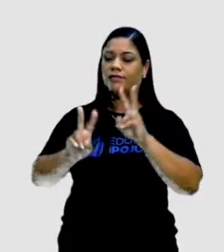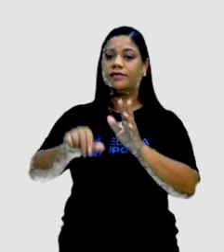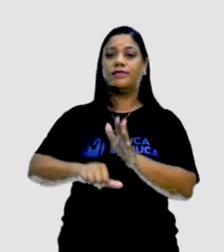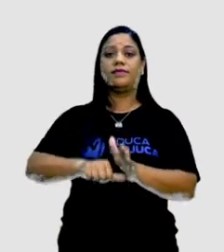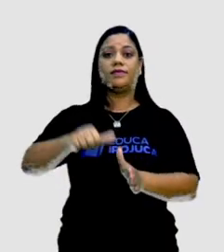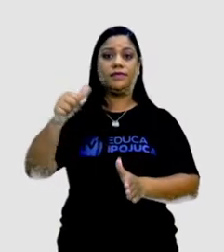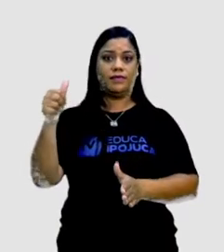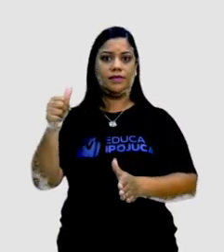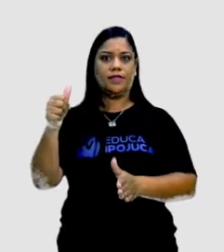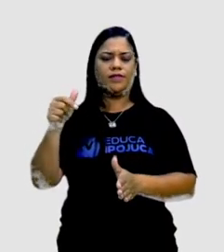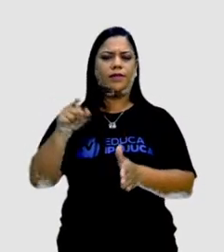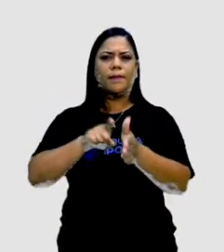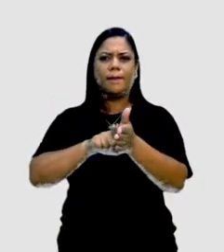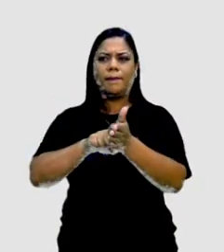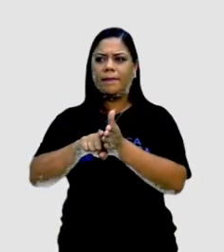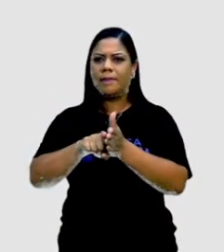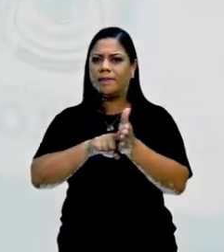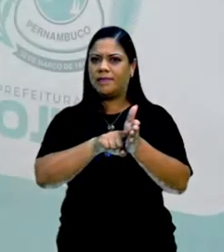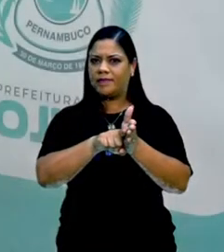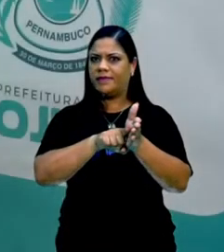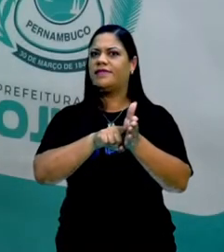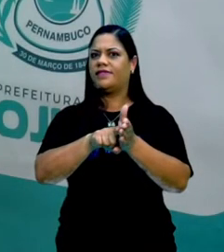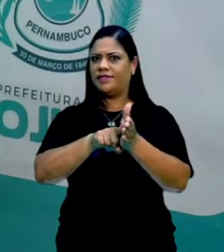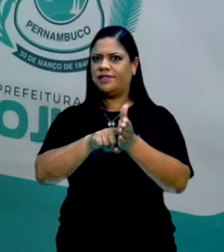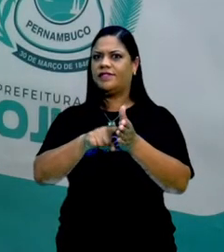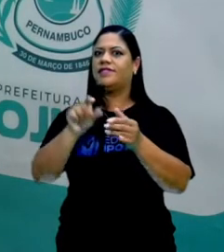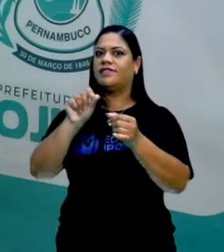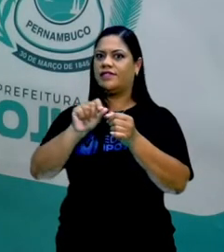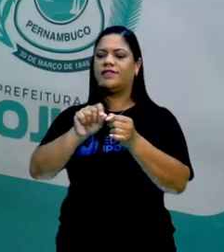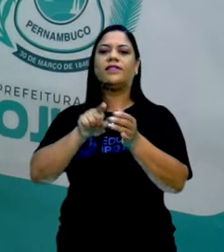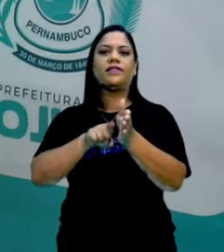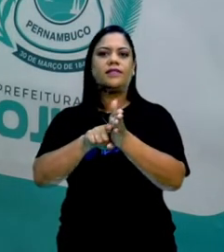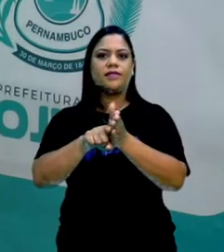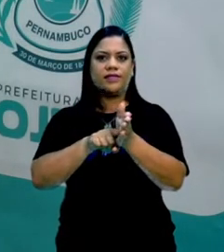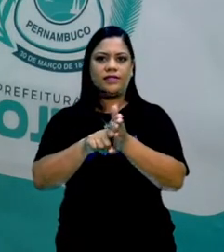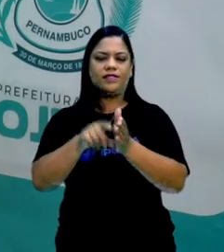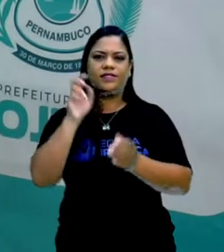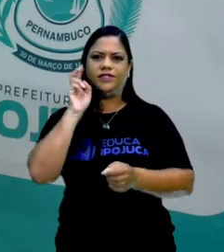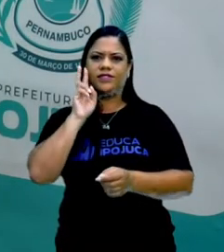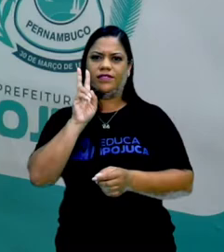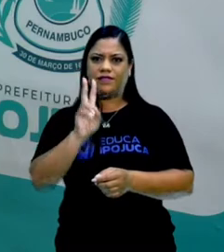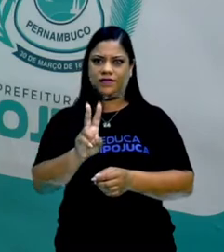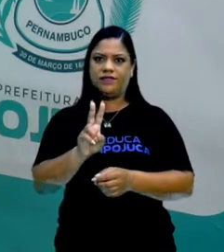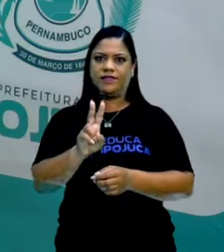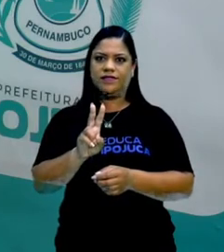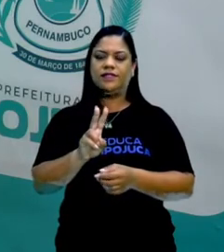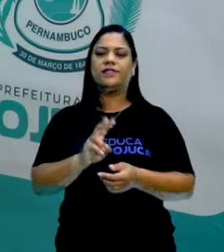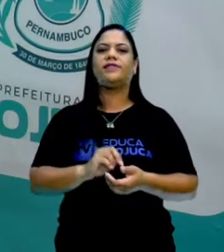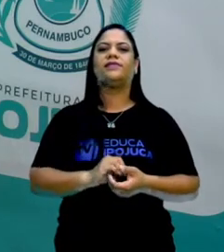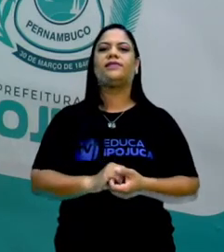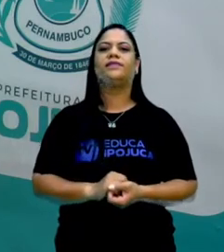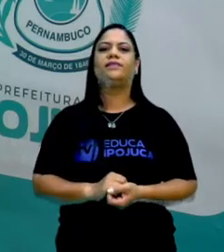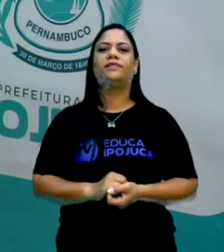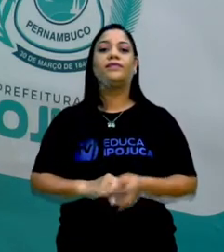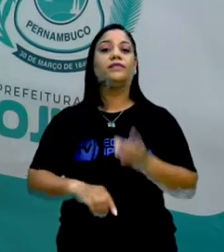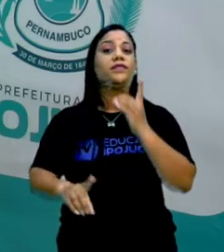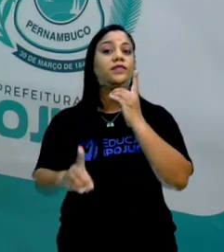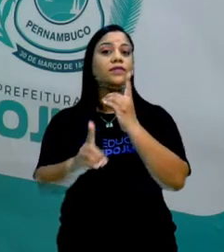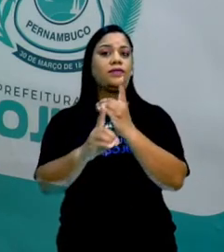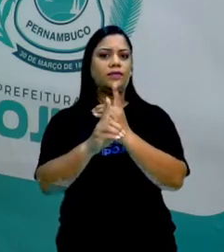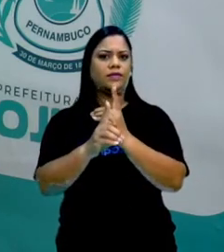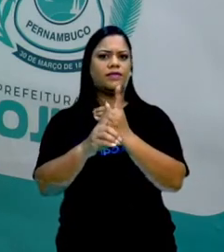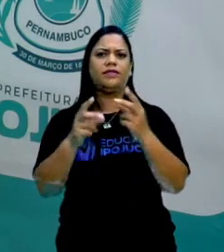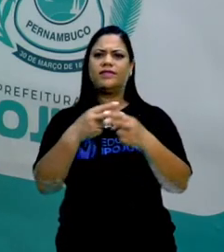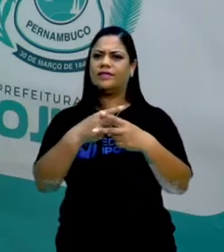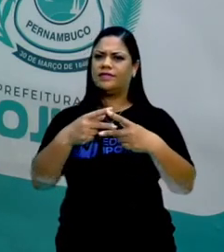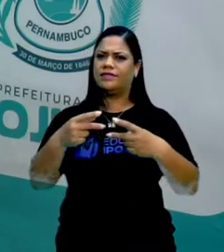Primeiro é pesquisar. Quando a gente faz essa pesquisa, a gente vê dentro desta pesquisa aquilo